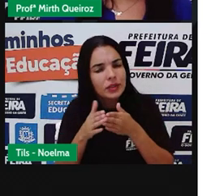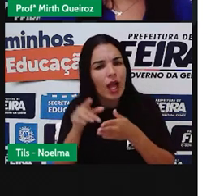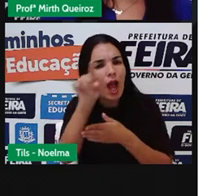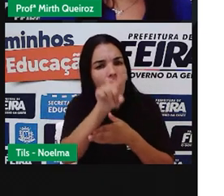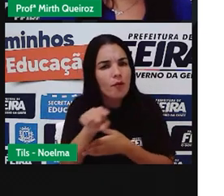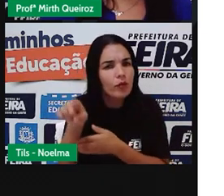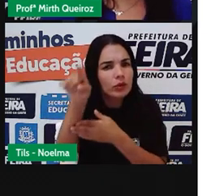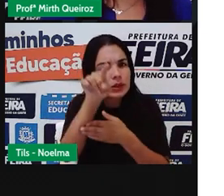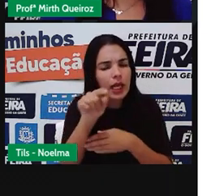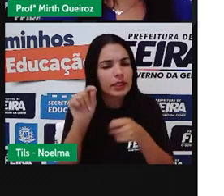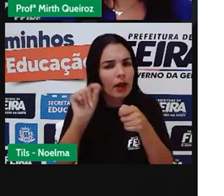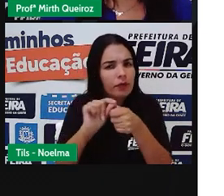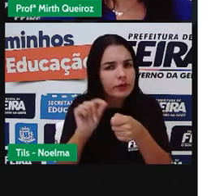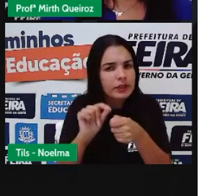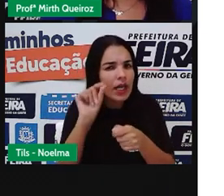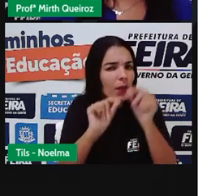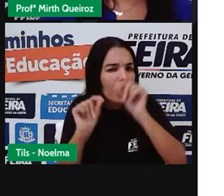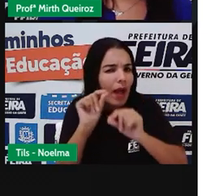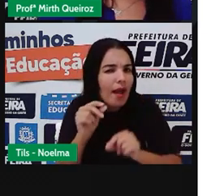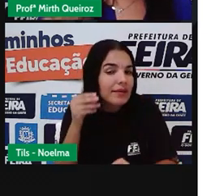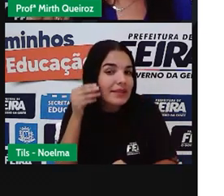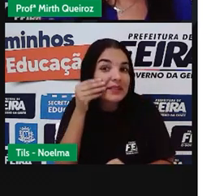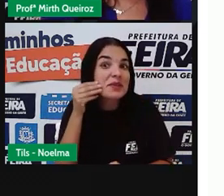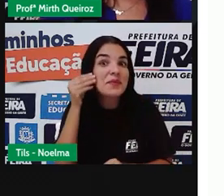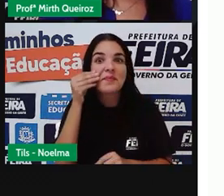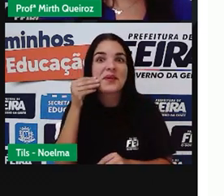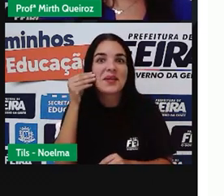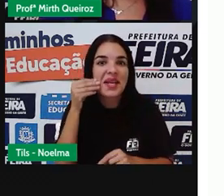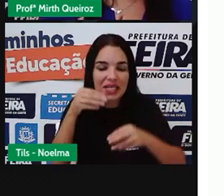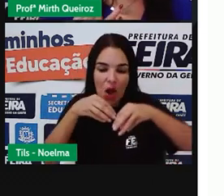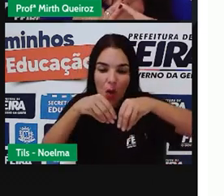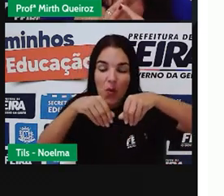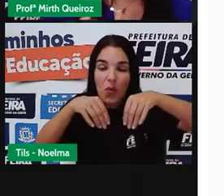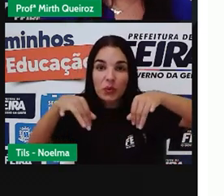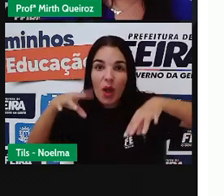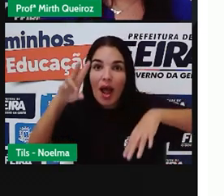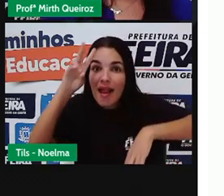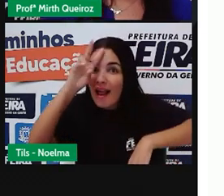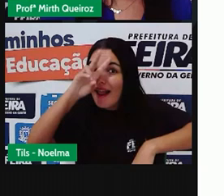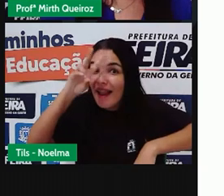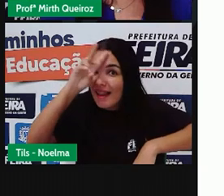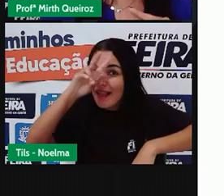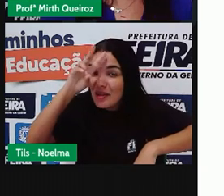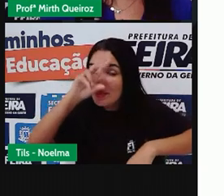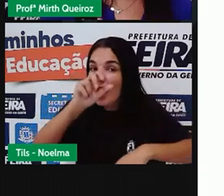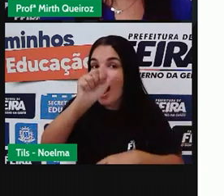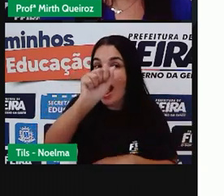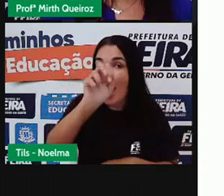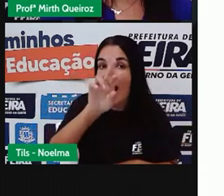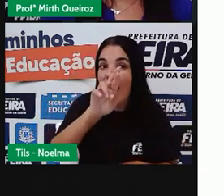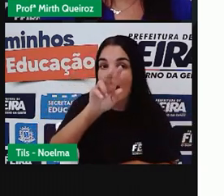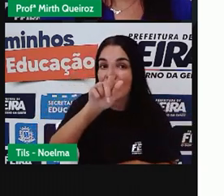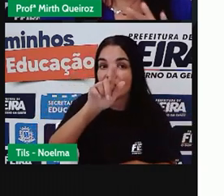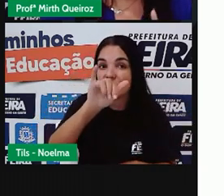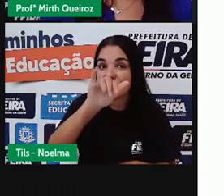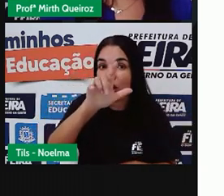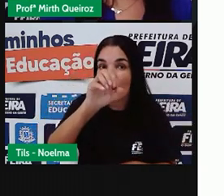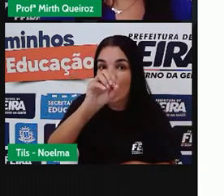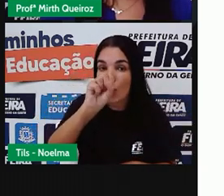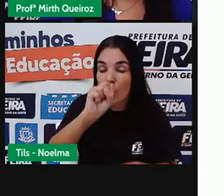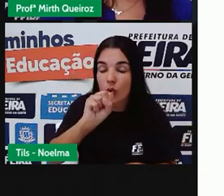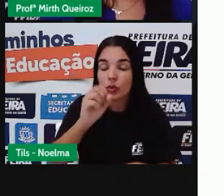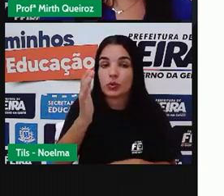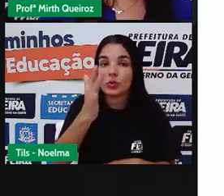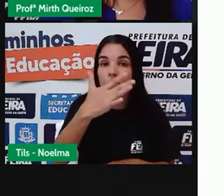realizassem uma experiência com o solo argiloso, o solo arenhoso